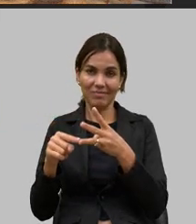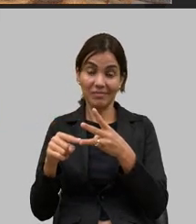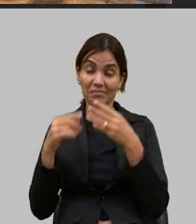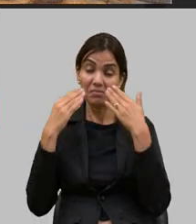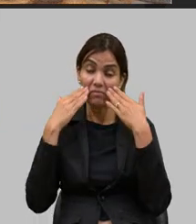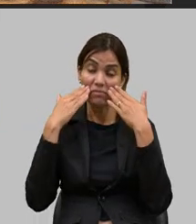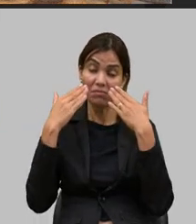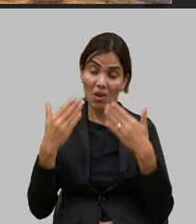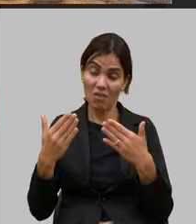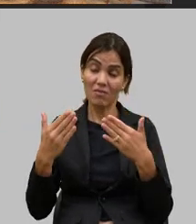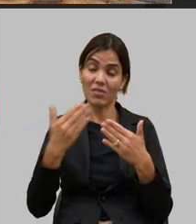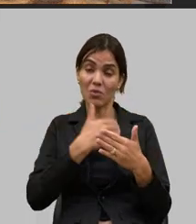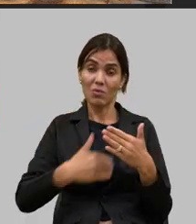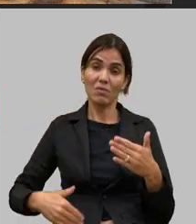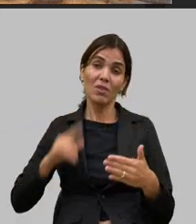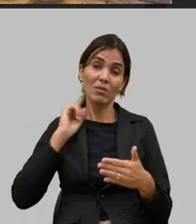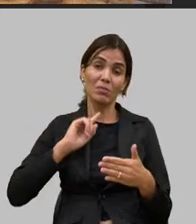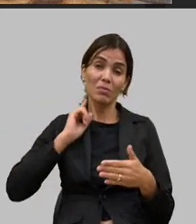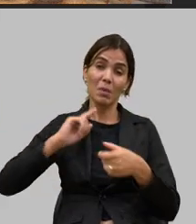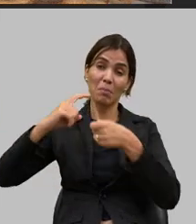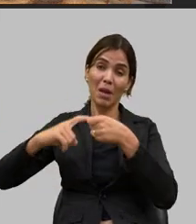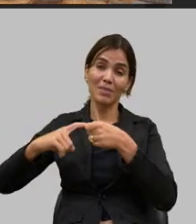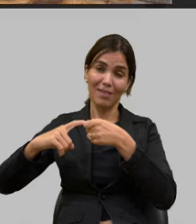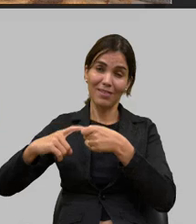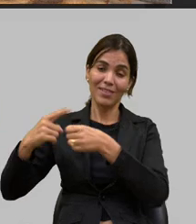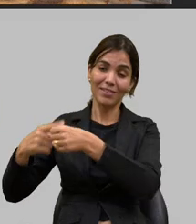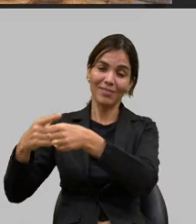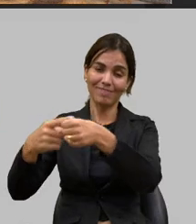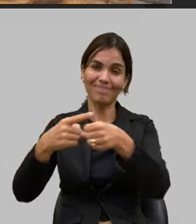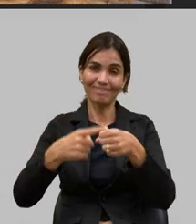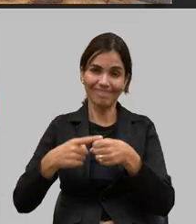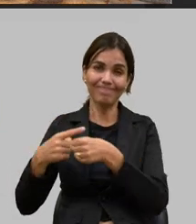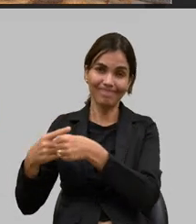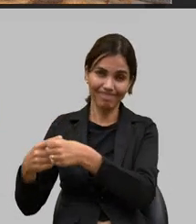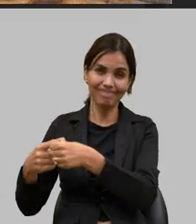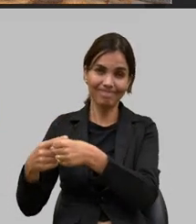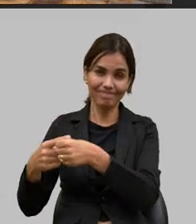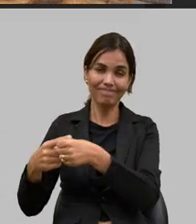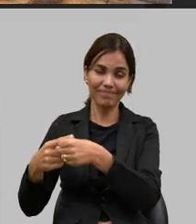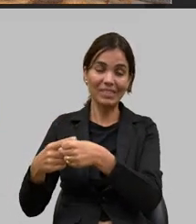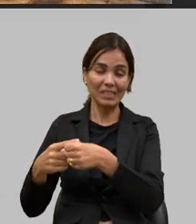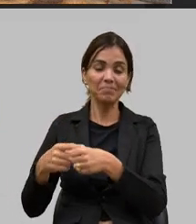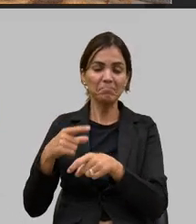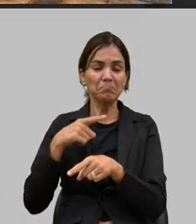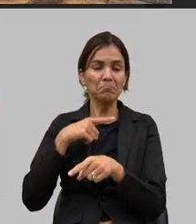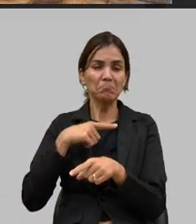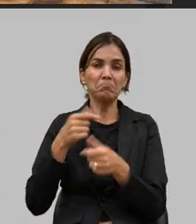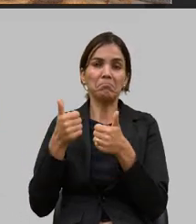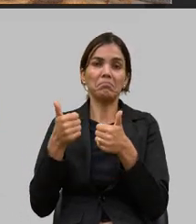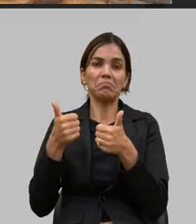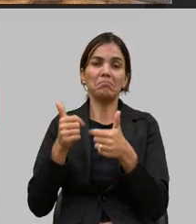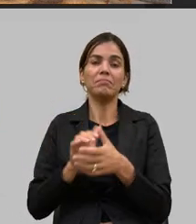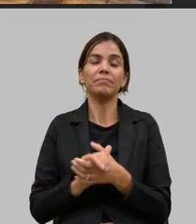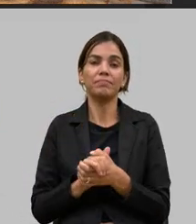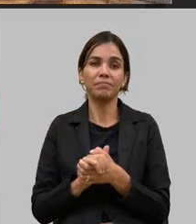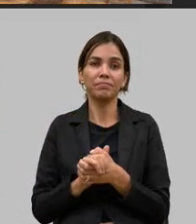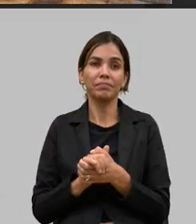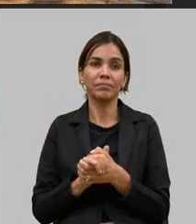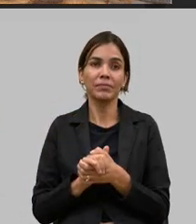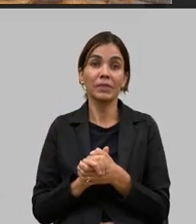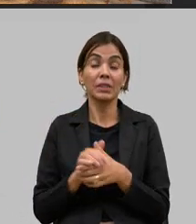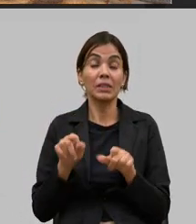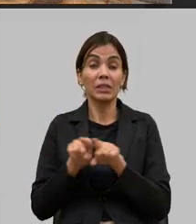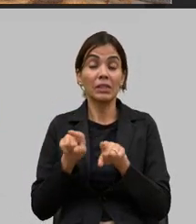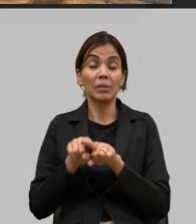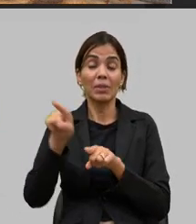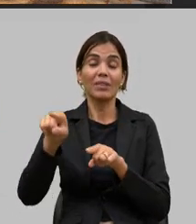com os municípios é muito importante a gente entender isso porque isso tem funcionado na questão de mecanização